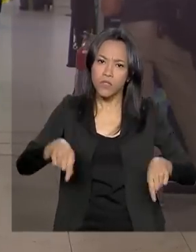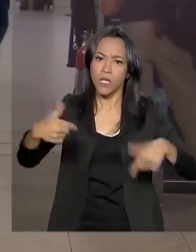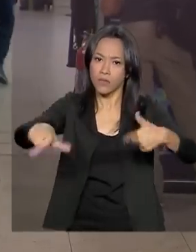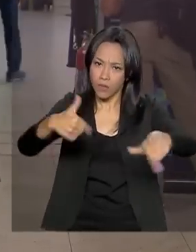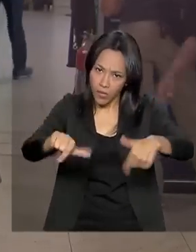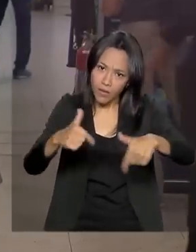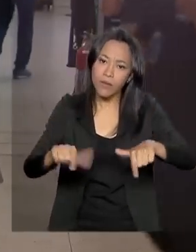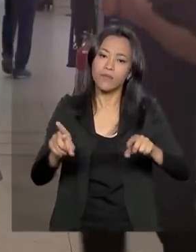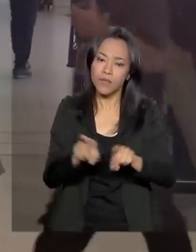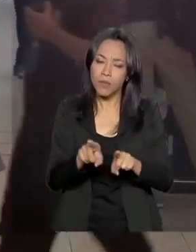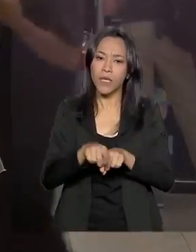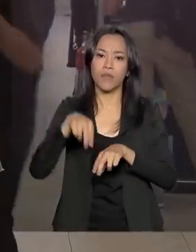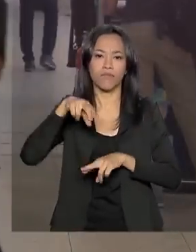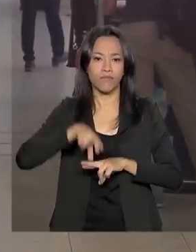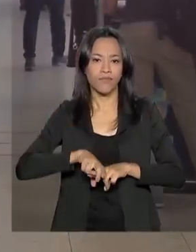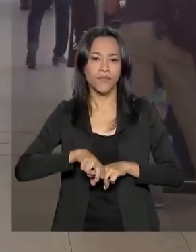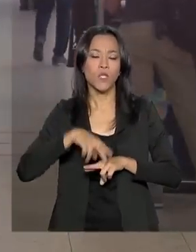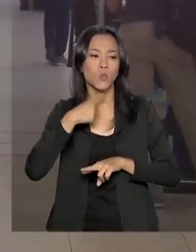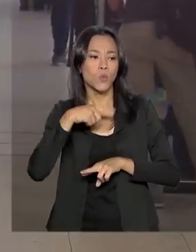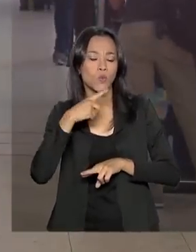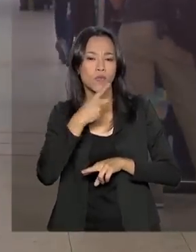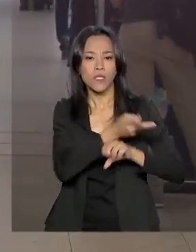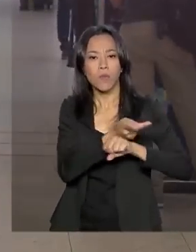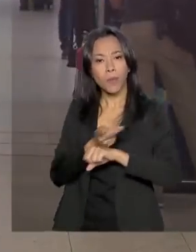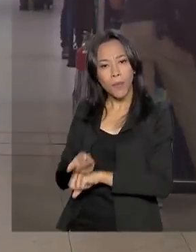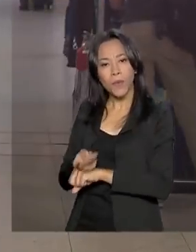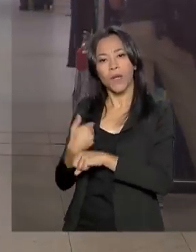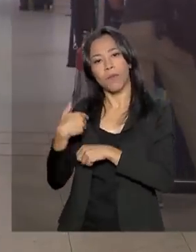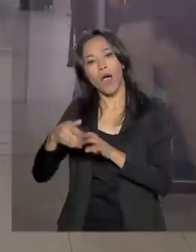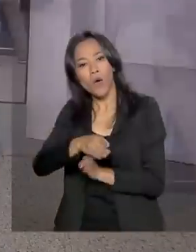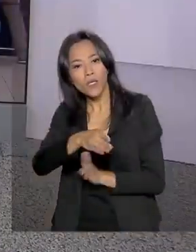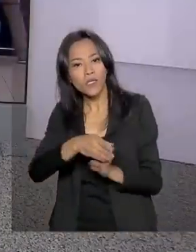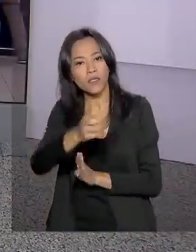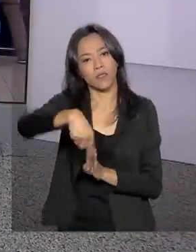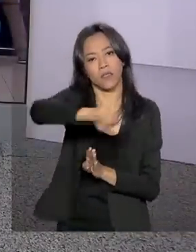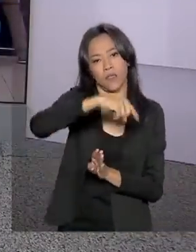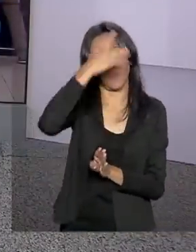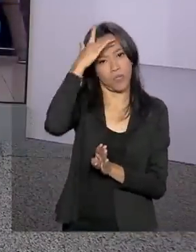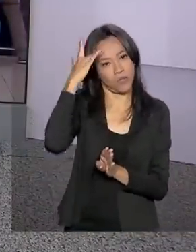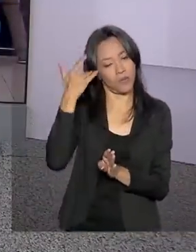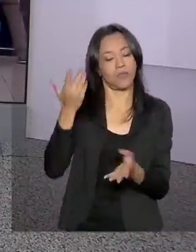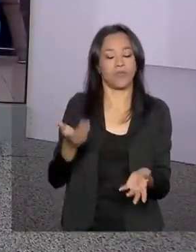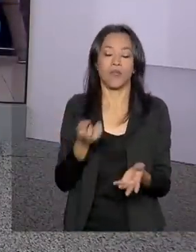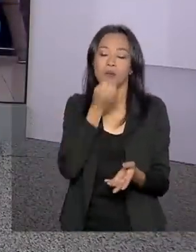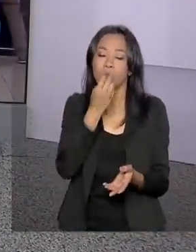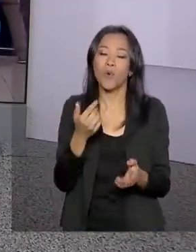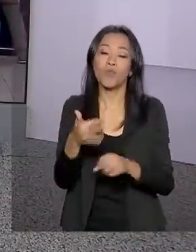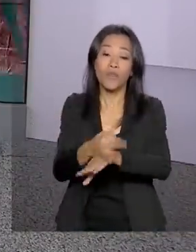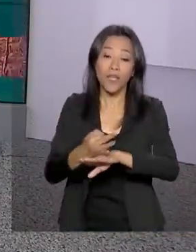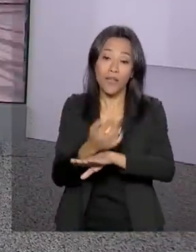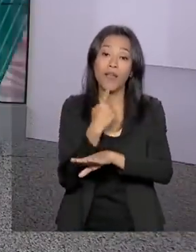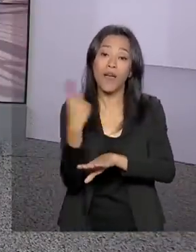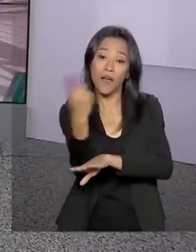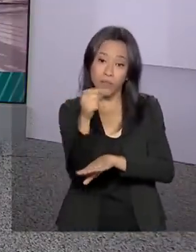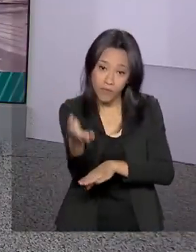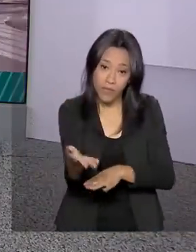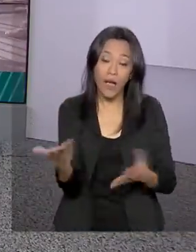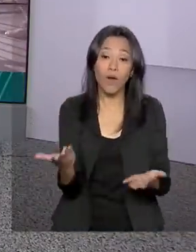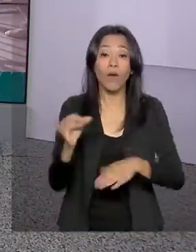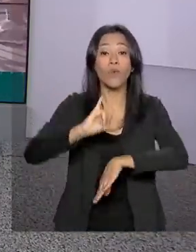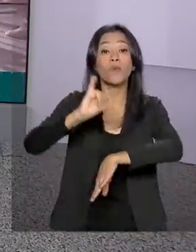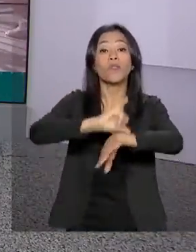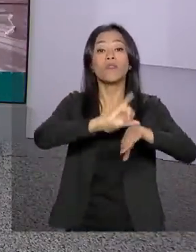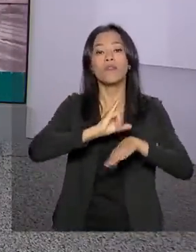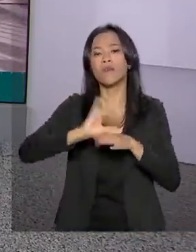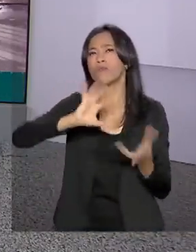para tirar dúvidas e orientar os passageiros. Obrigada, Alessandra. Bom feriado aí para você. E agora, a hora de saber como